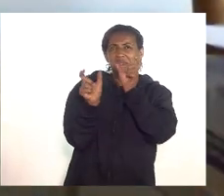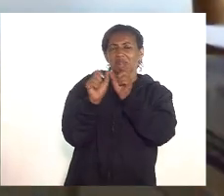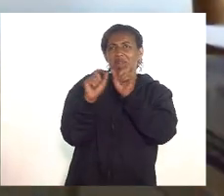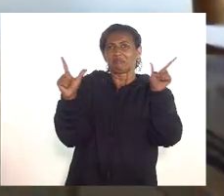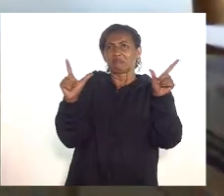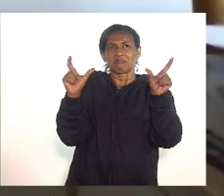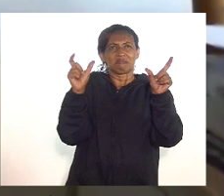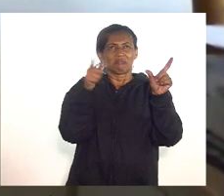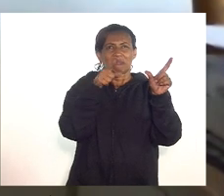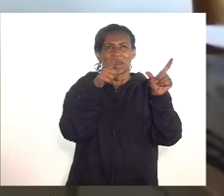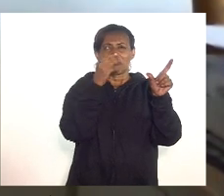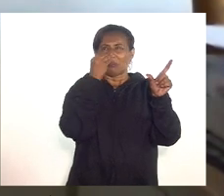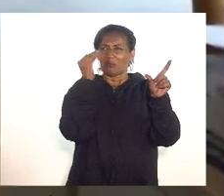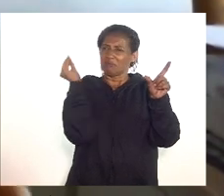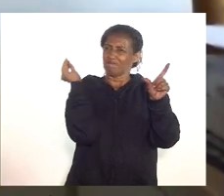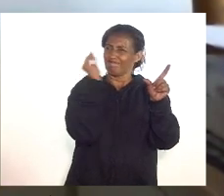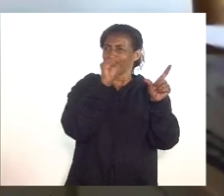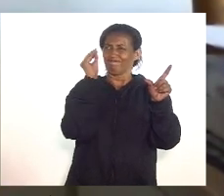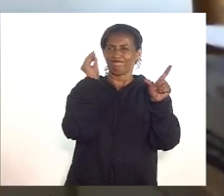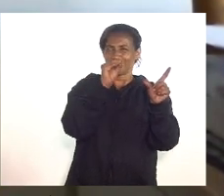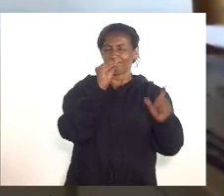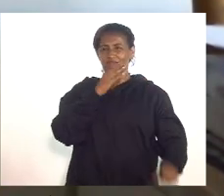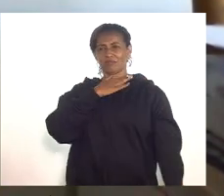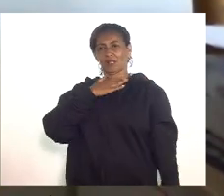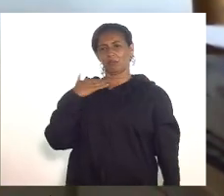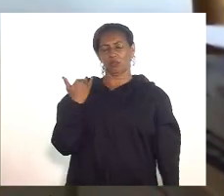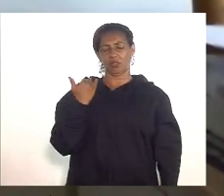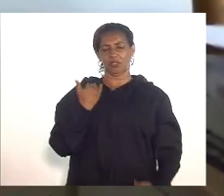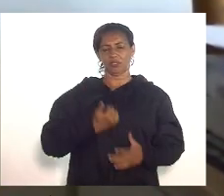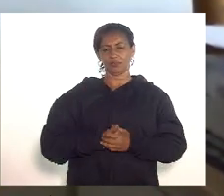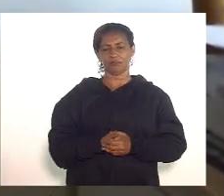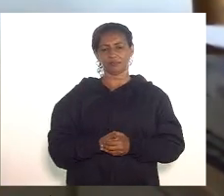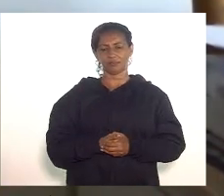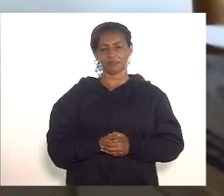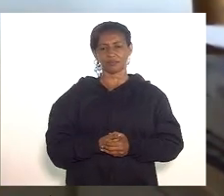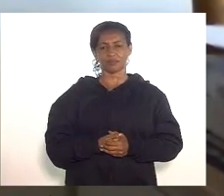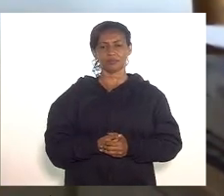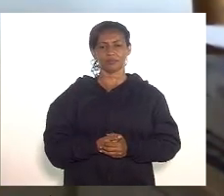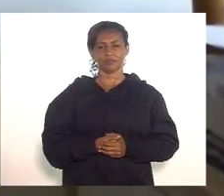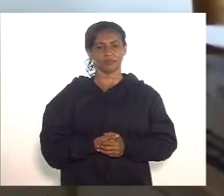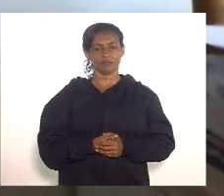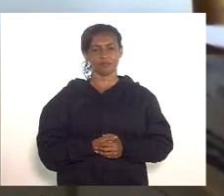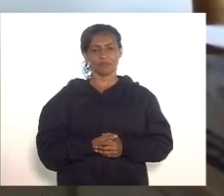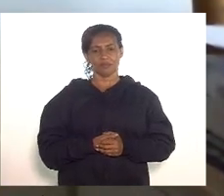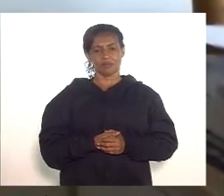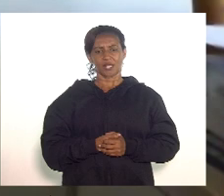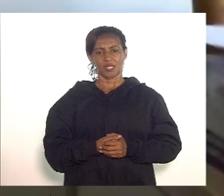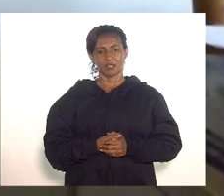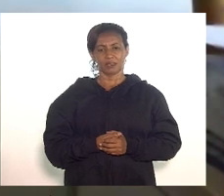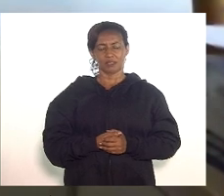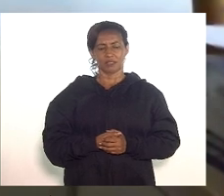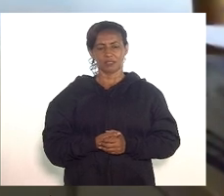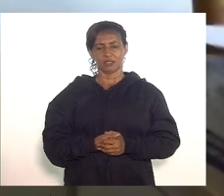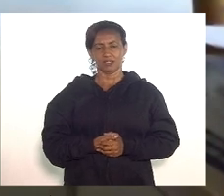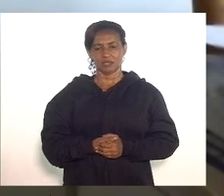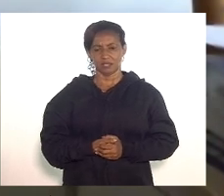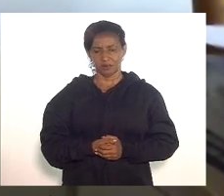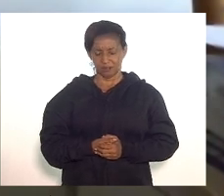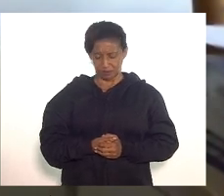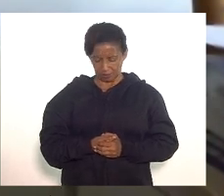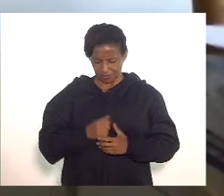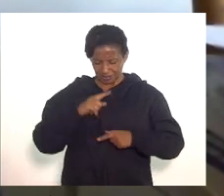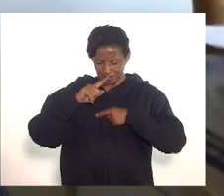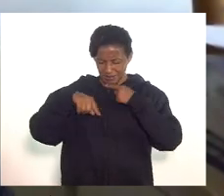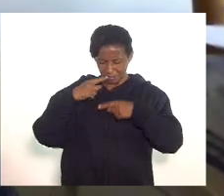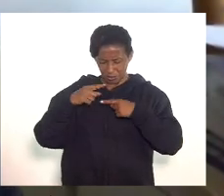banalização da morte então eu eu depois dessa